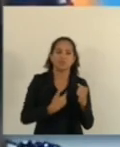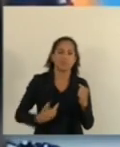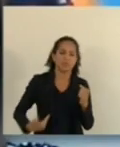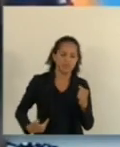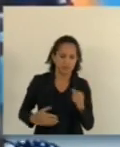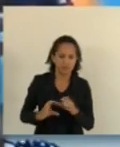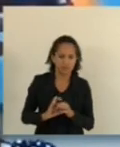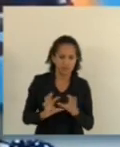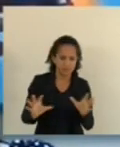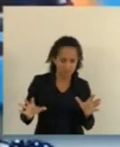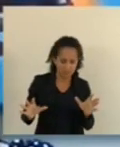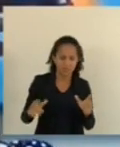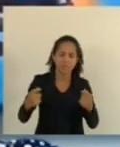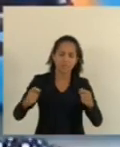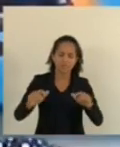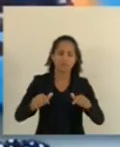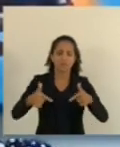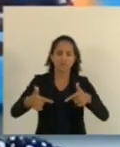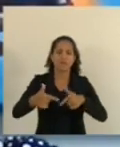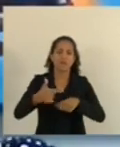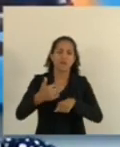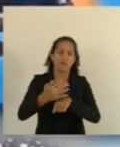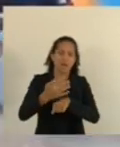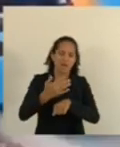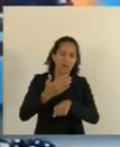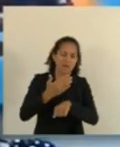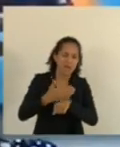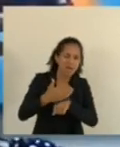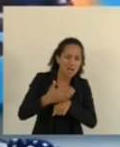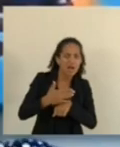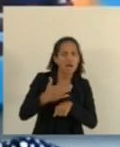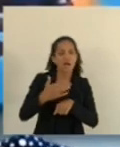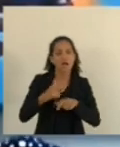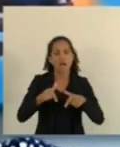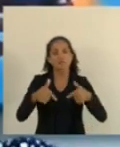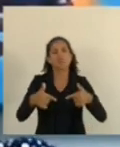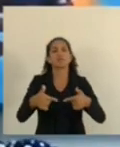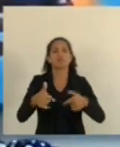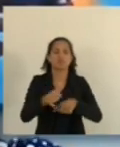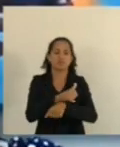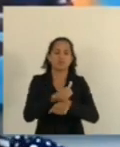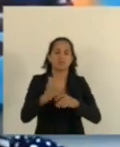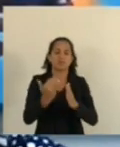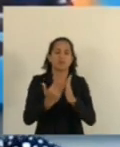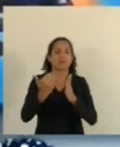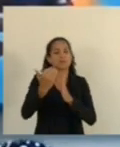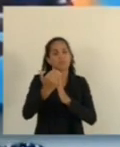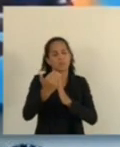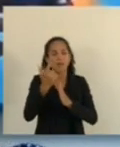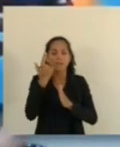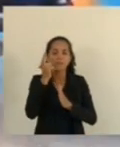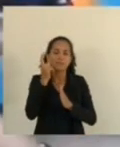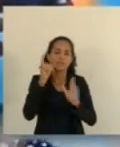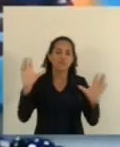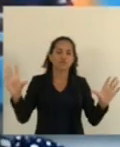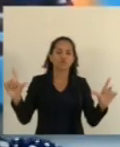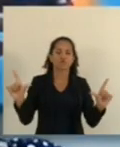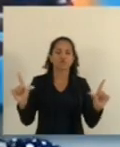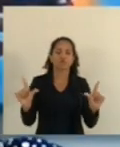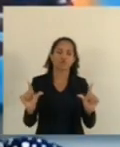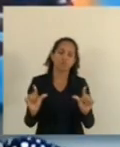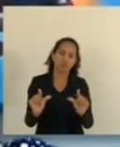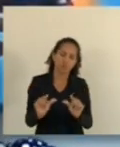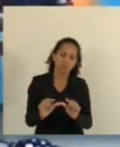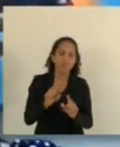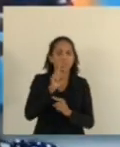preciso fazer mais. Eu sei que o Estado tem feito, tem tomado muitas atitudes no sentido de coibir esse crime, no sentido de educar,